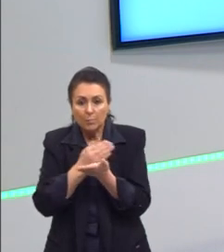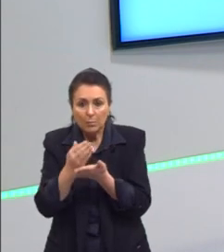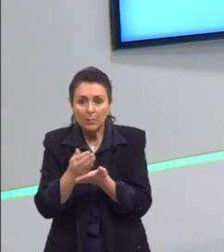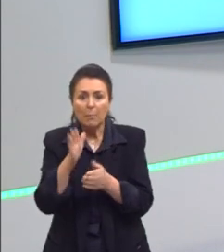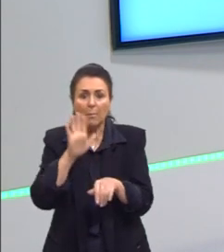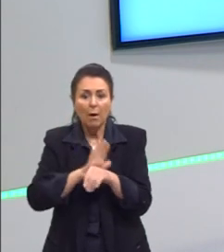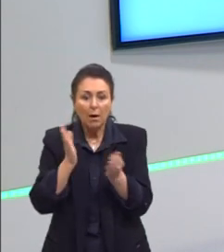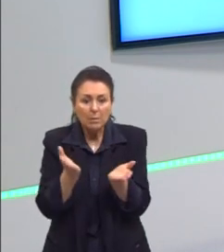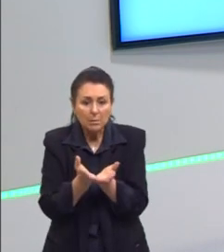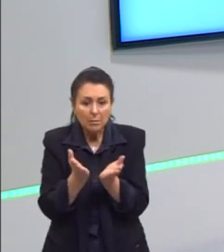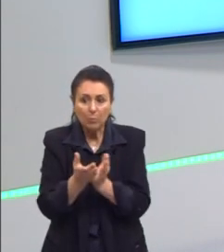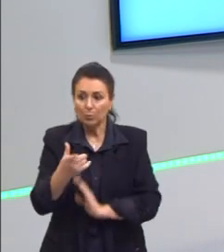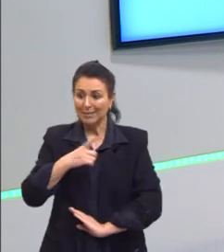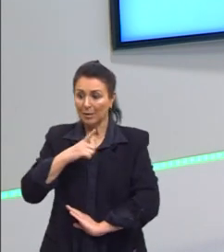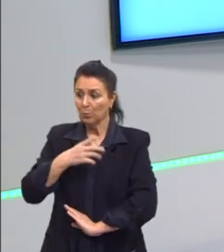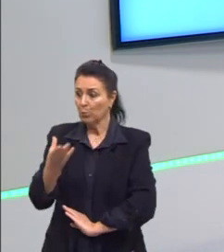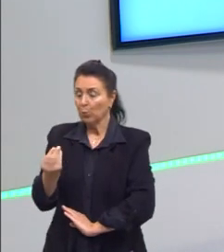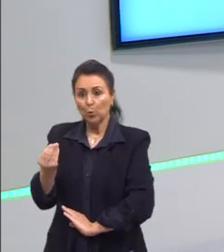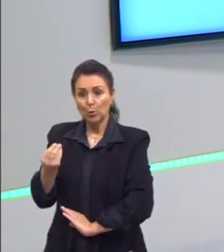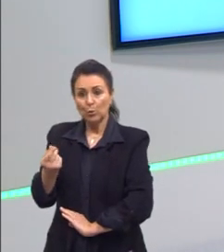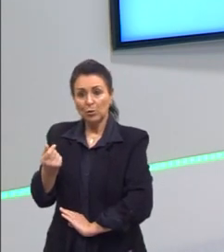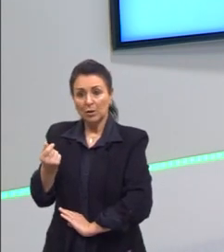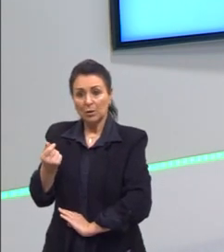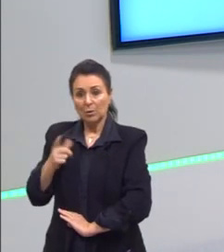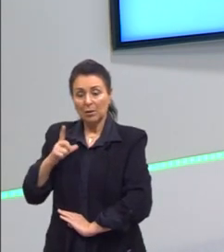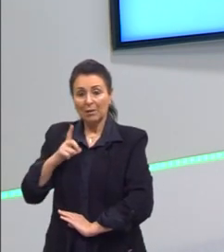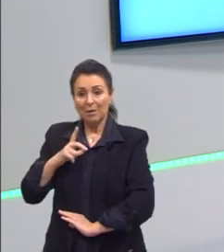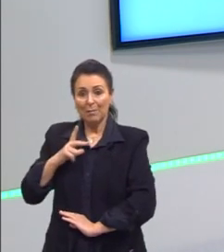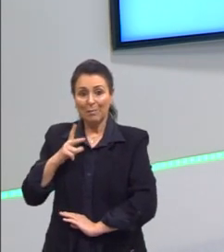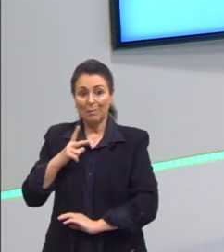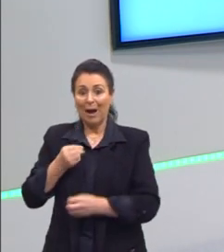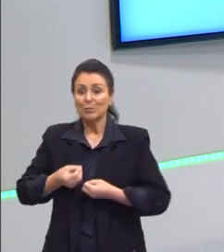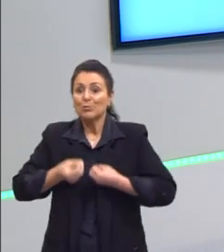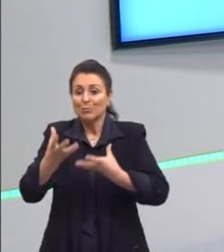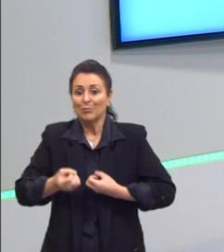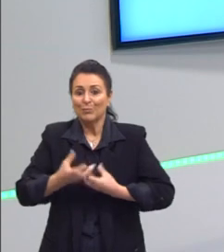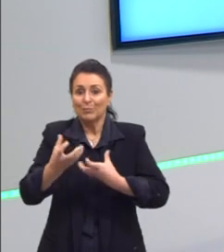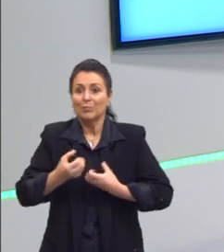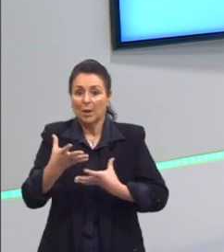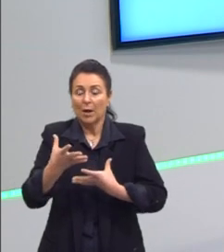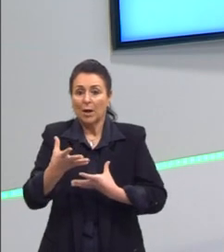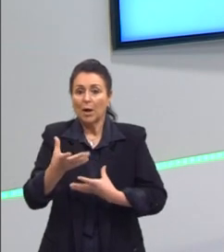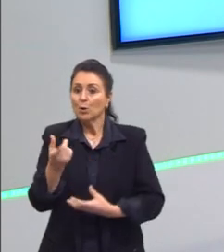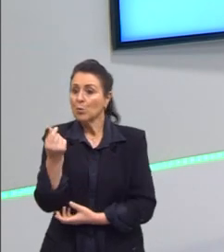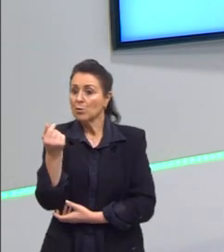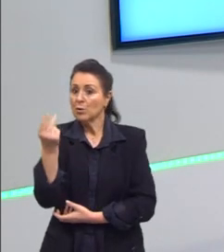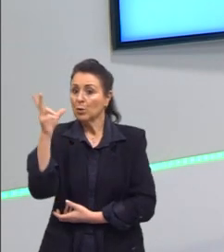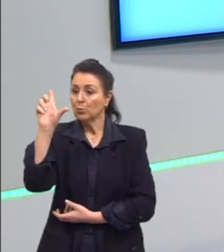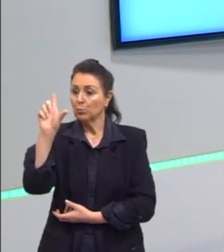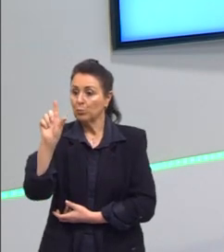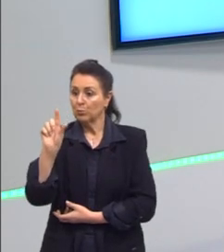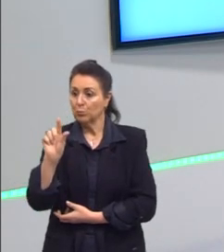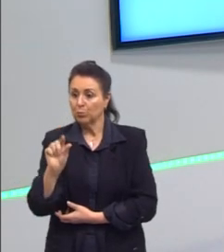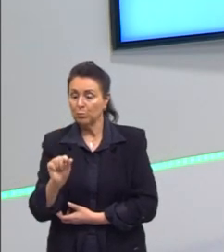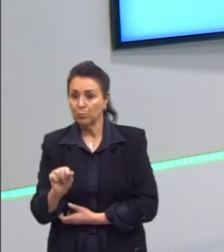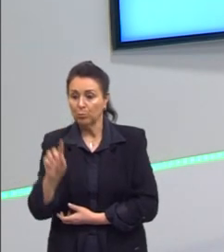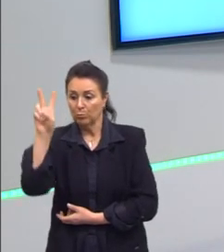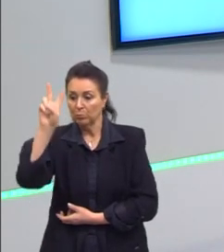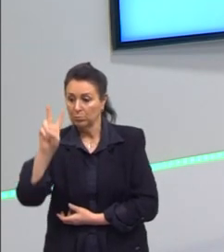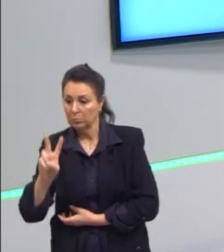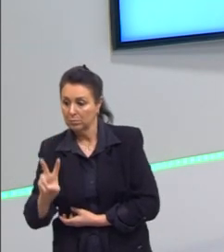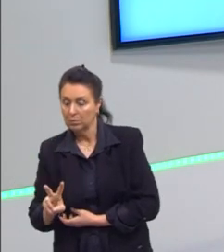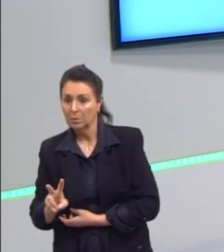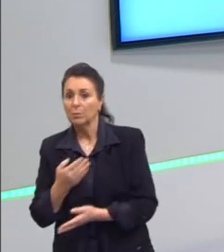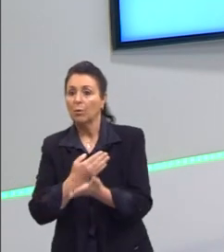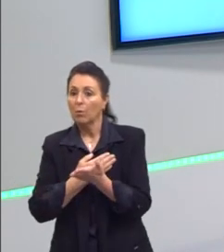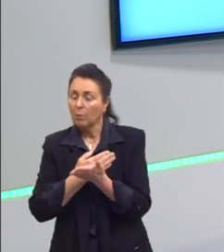Quando você imprime muito dinheiro, tem mais oferta, e a moeda desvaloriza. E isso também vai causar uma